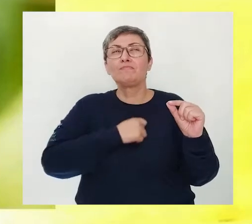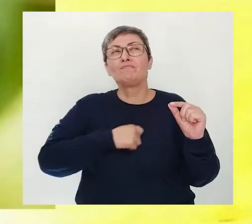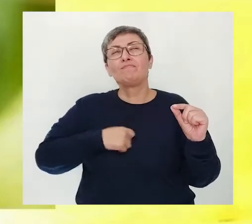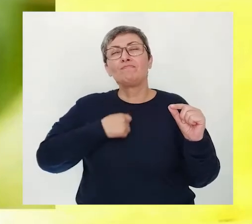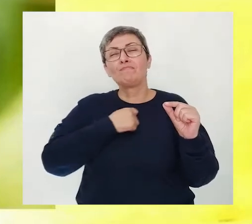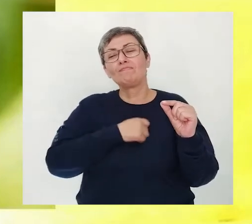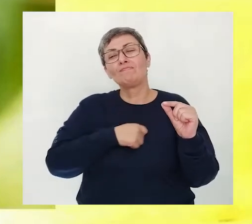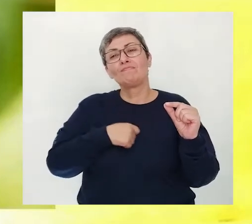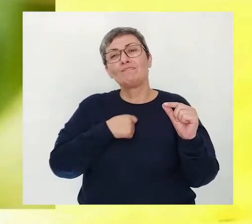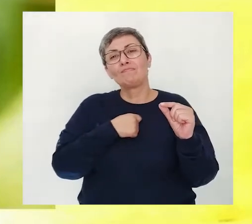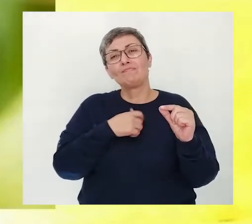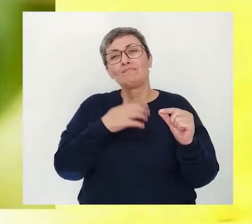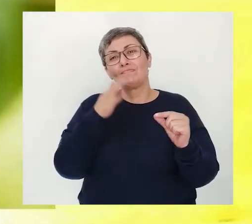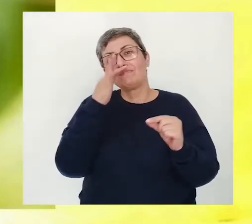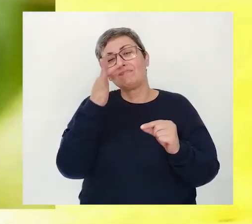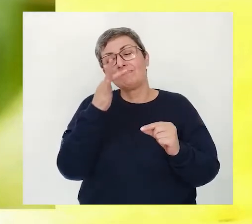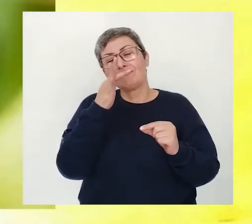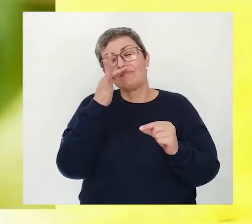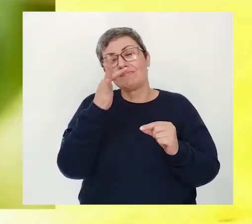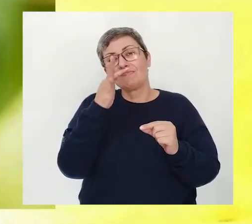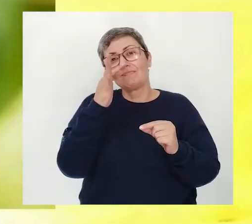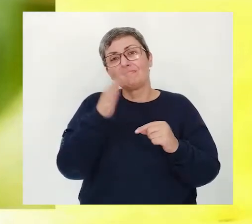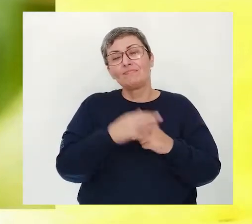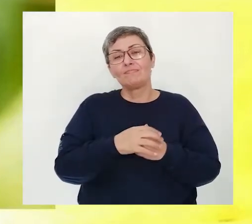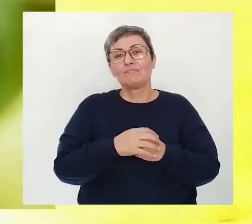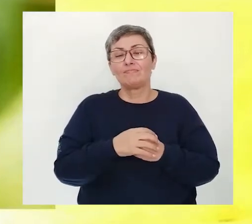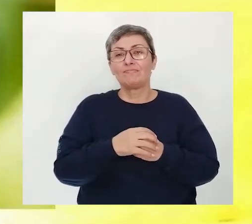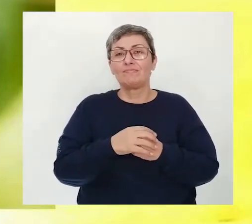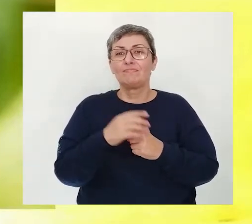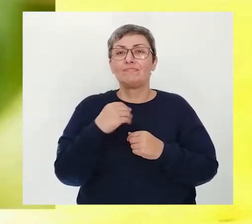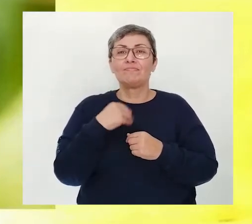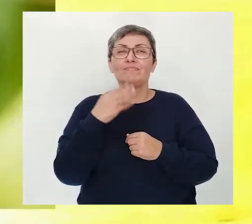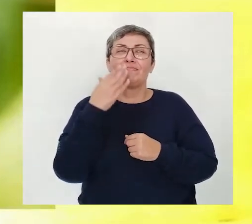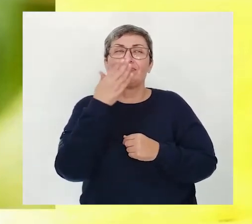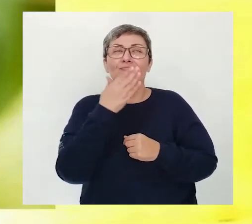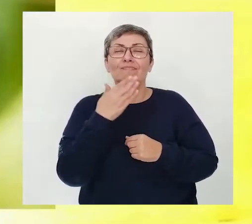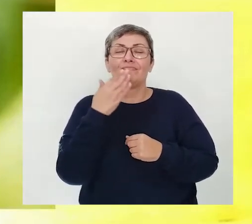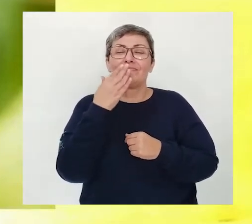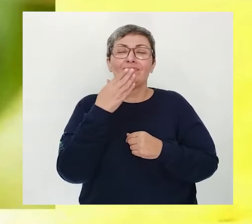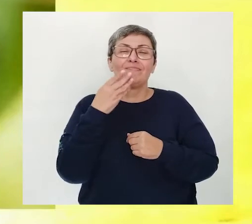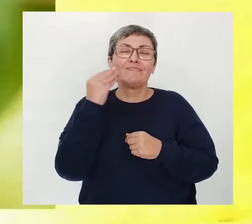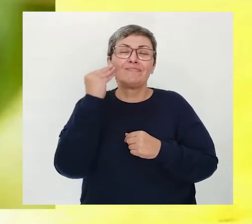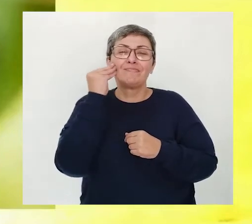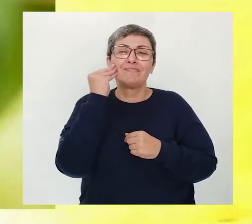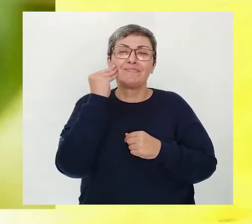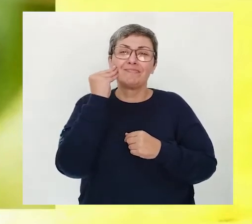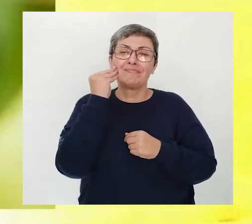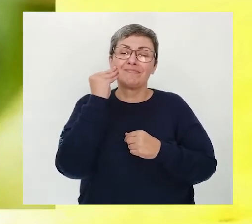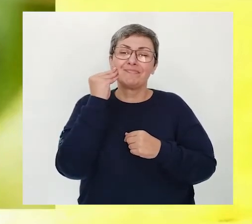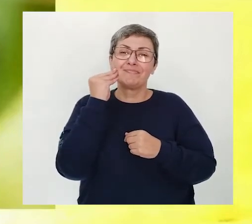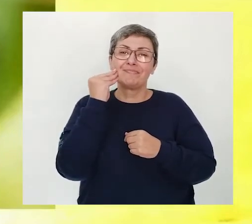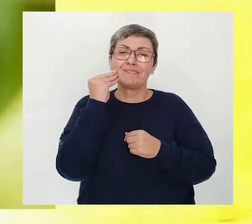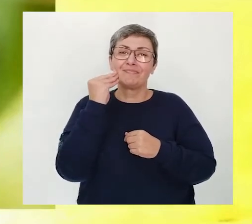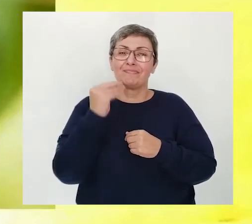Com saudades Beija-flor Que o doce de seus beijos